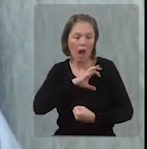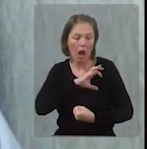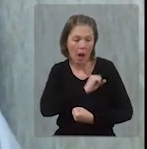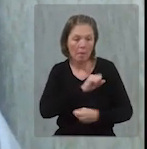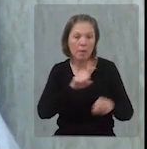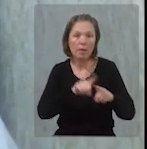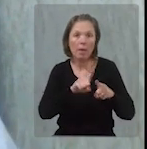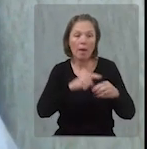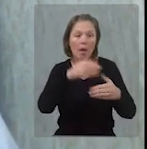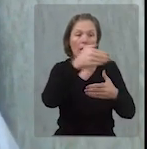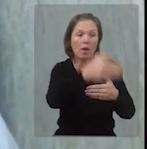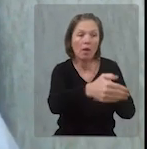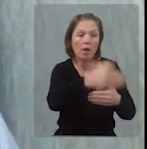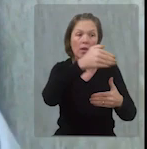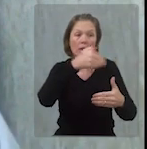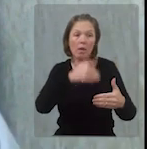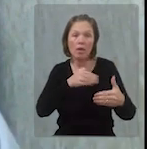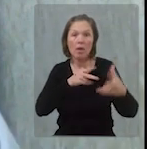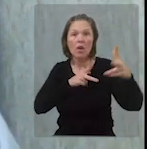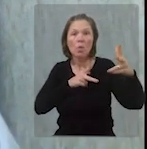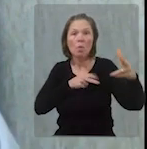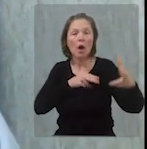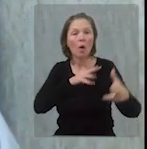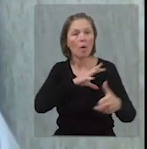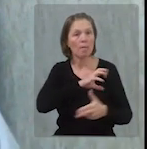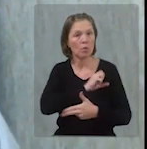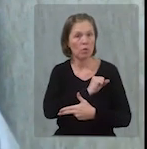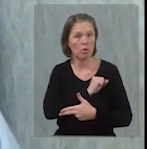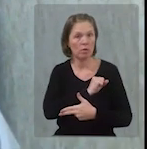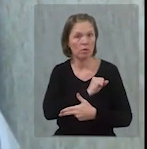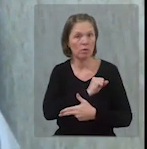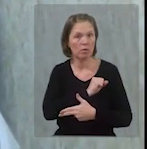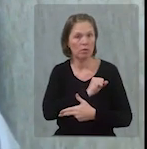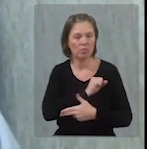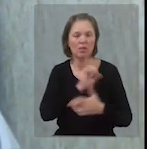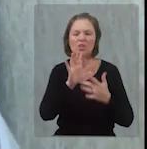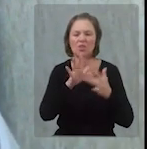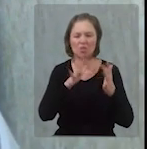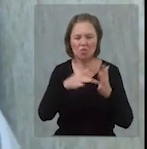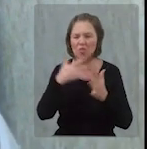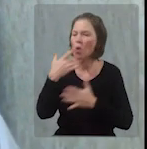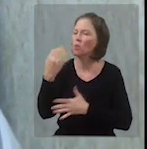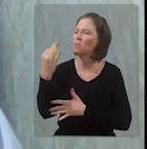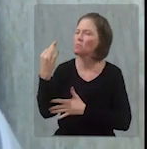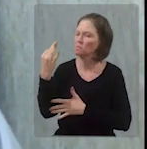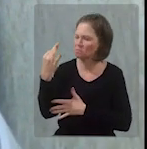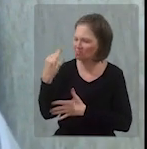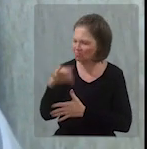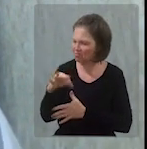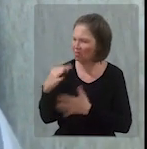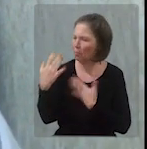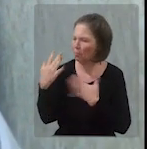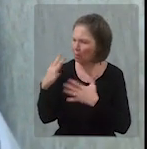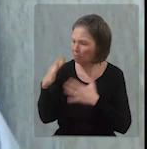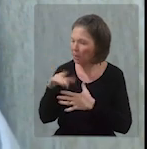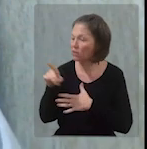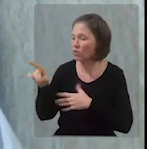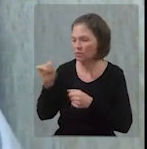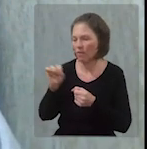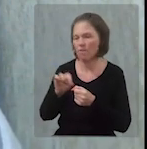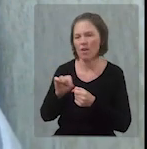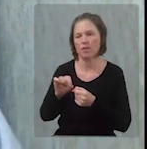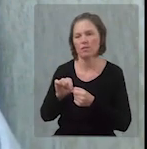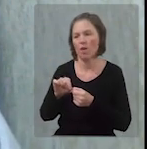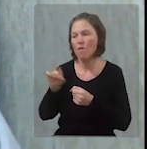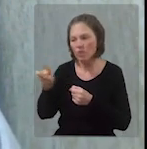toda a mente e ame o seu próximo como você ama a você mesmo. Jesus deu nota 10 para a resposta